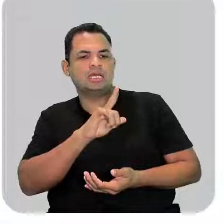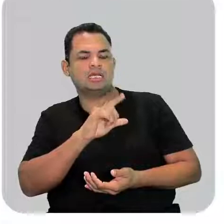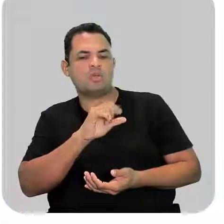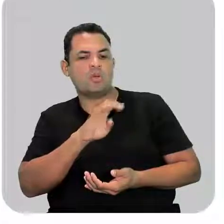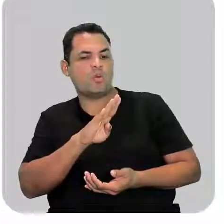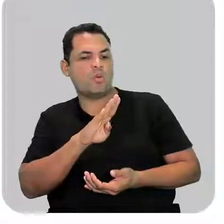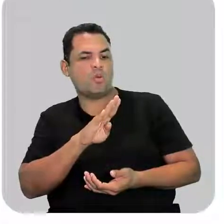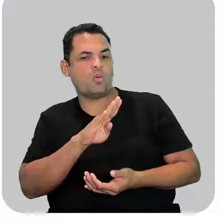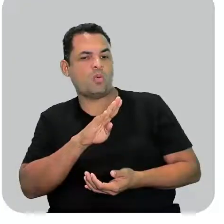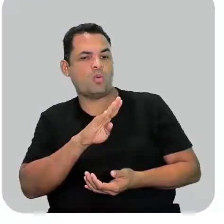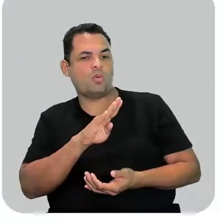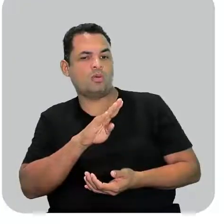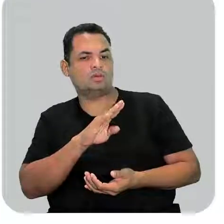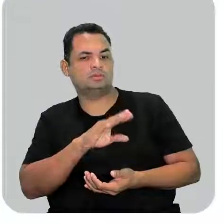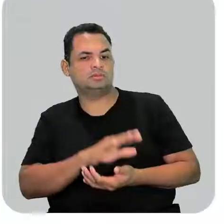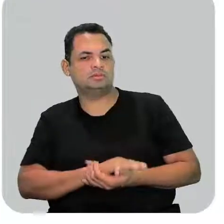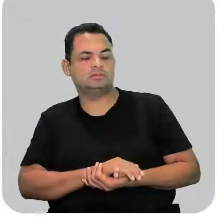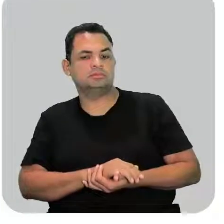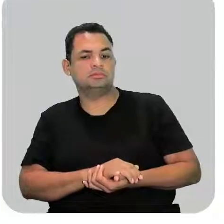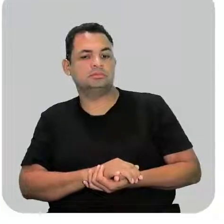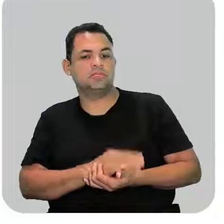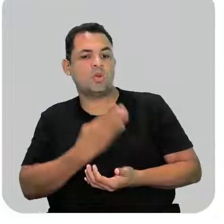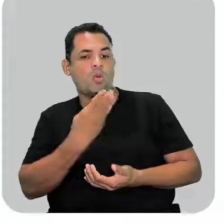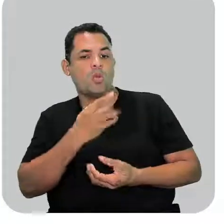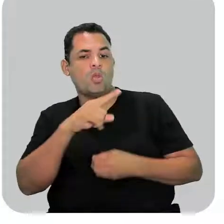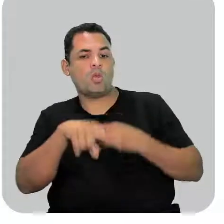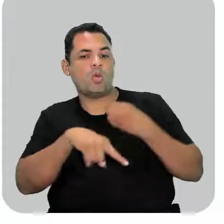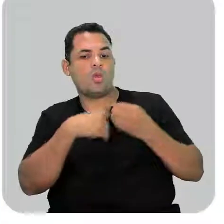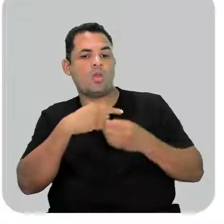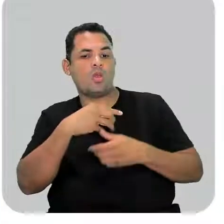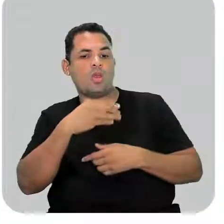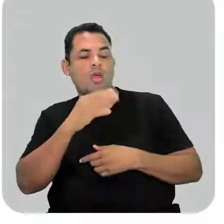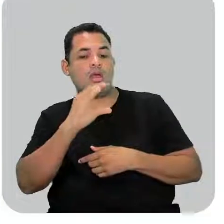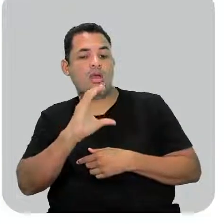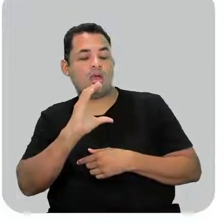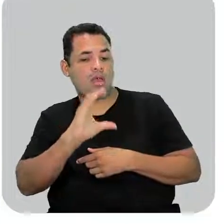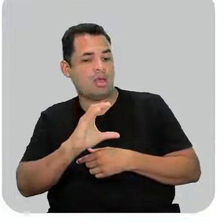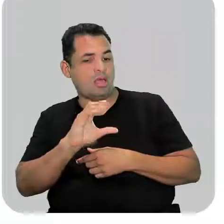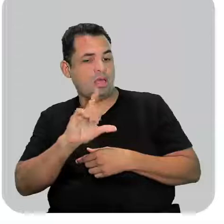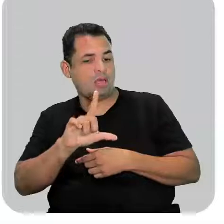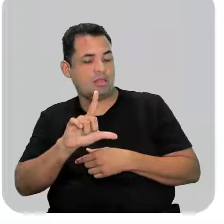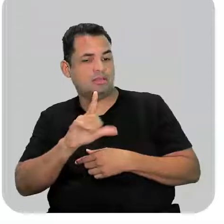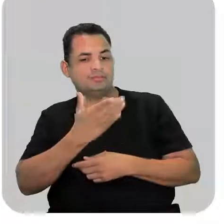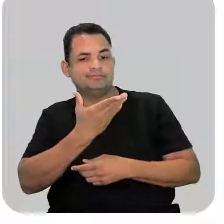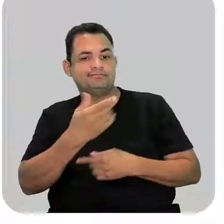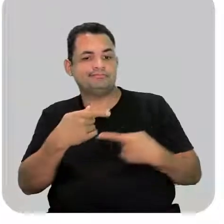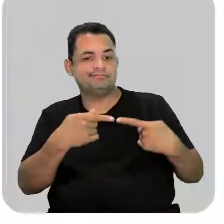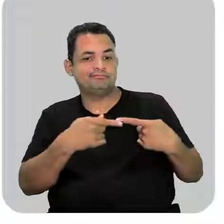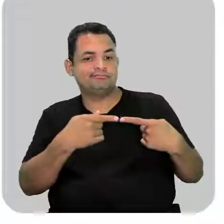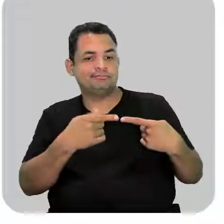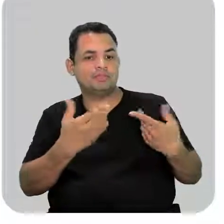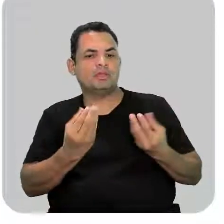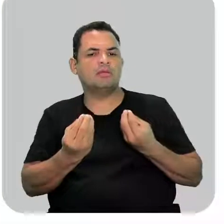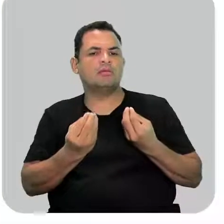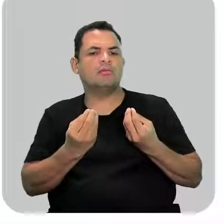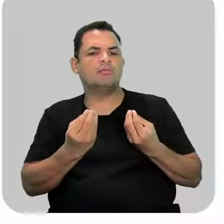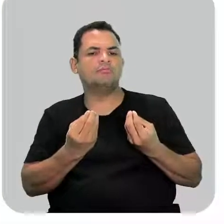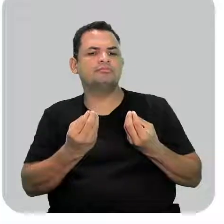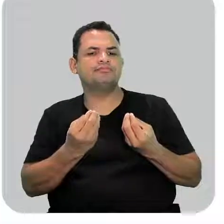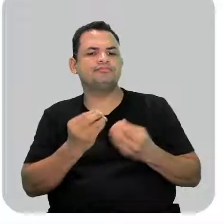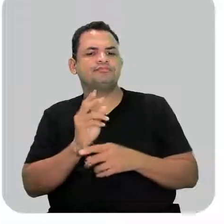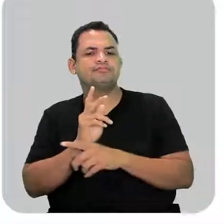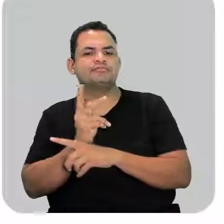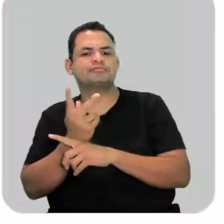quatro átomos de cloro ligados a ele. Aonde, gente, o